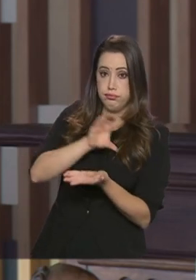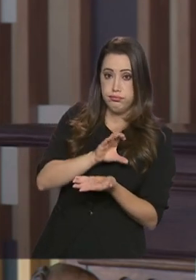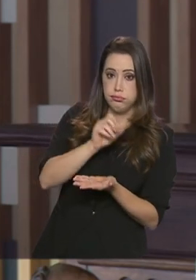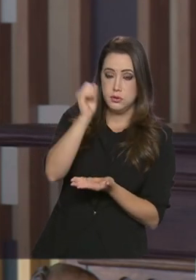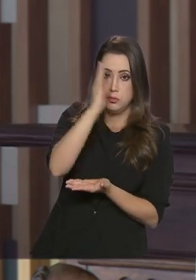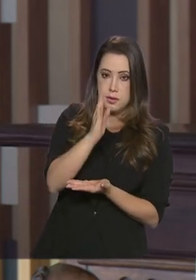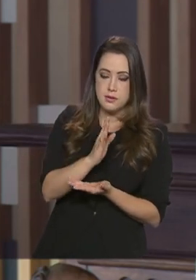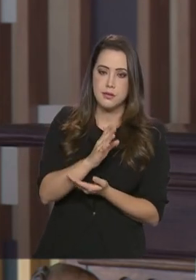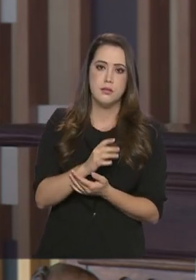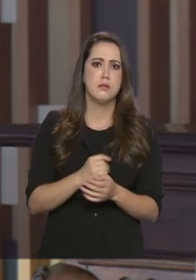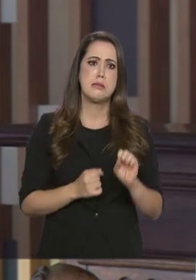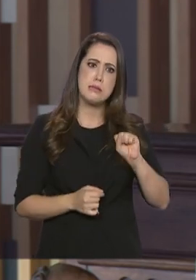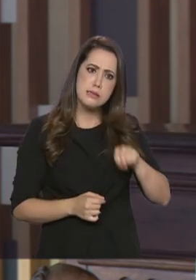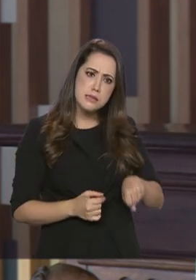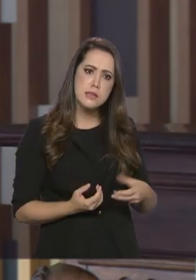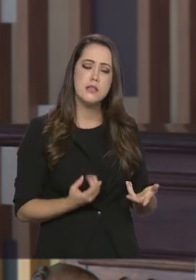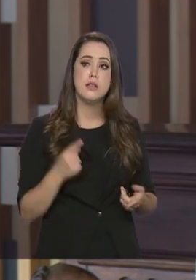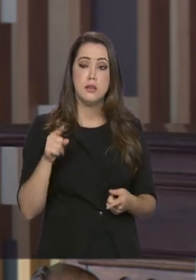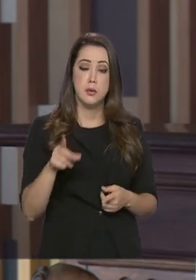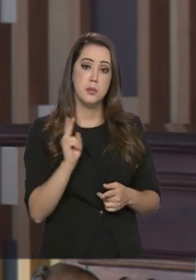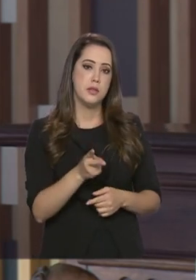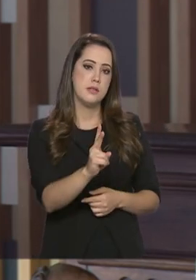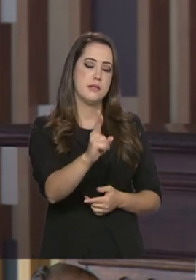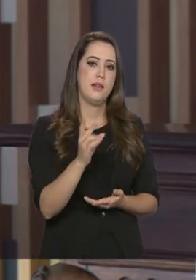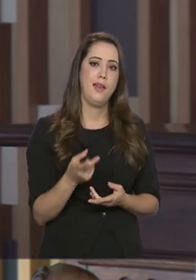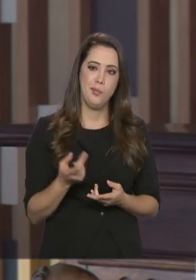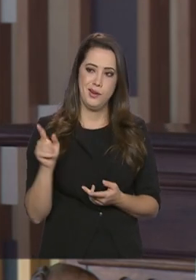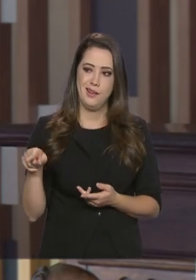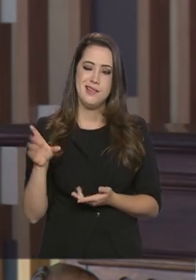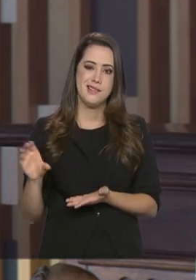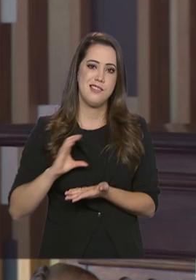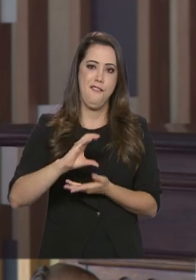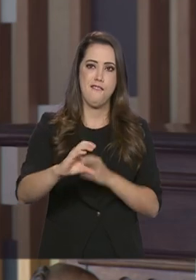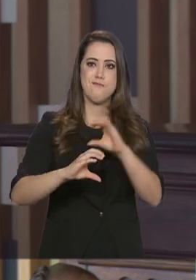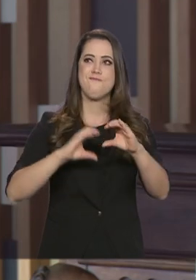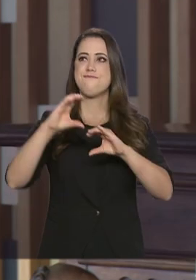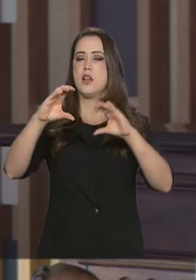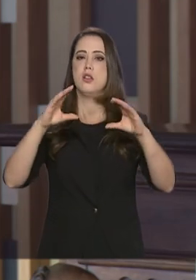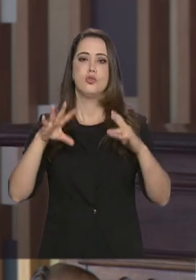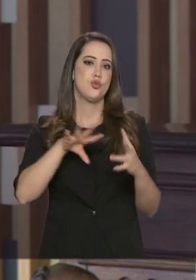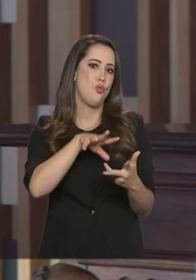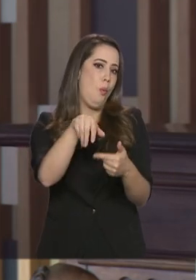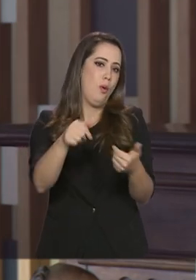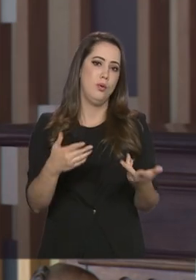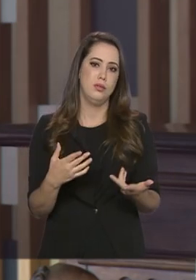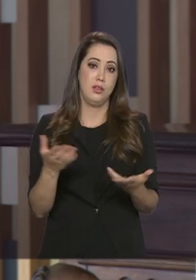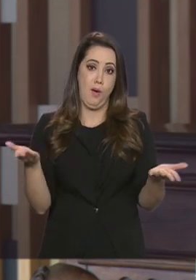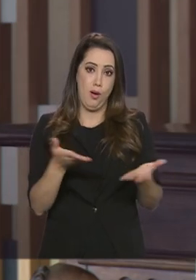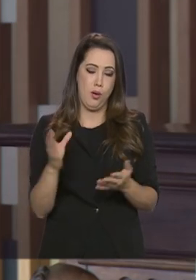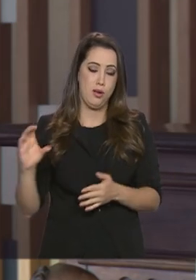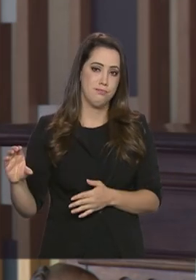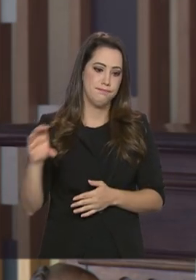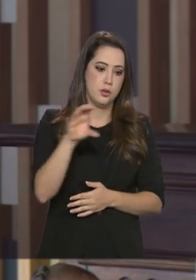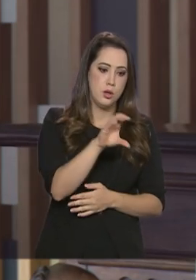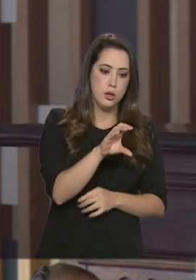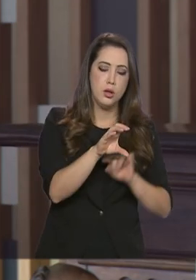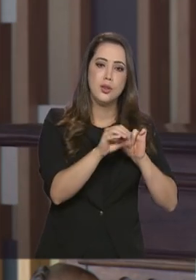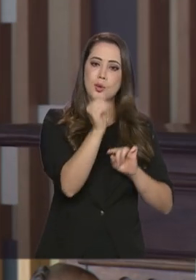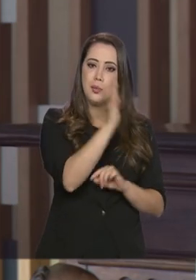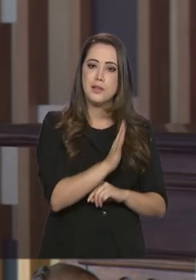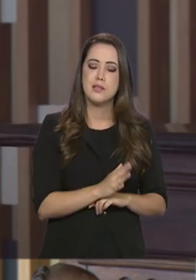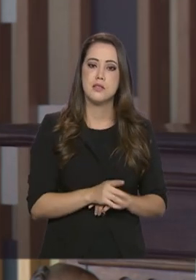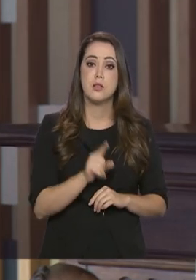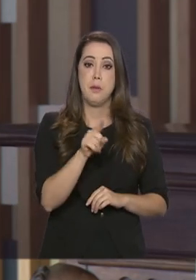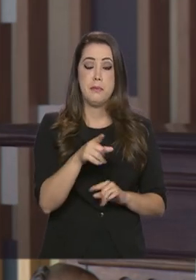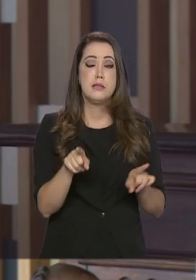que estão entre os maiores emissores de investimento no mundo, mas também de ter uma presença nessa reconstrução do Oriente Médio, que tem mudado muito